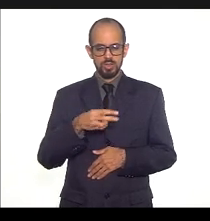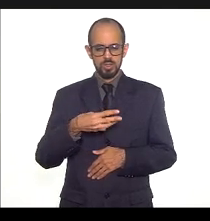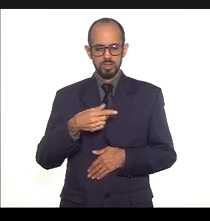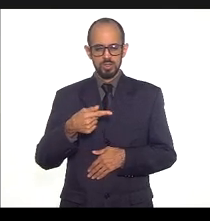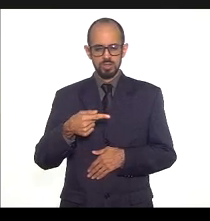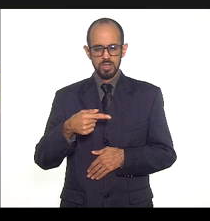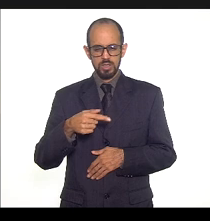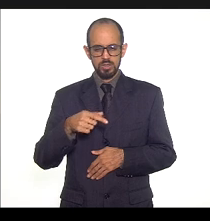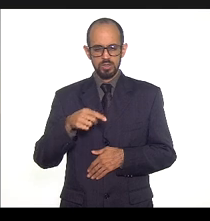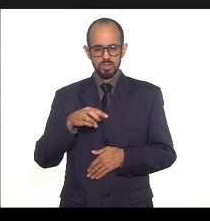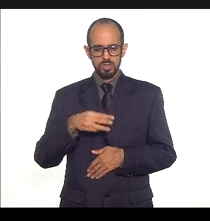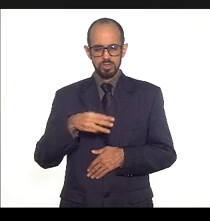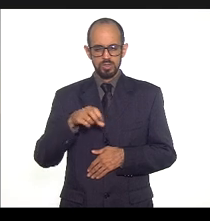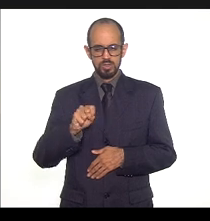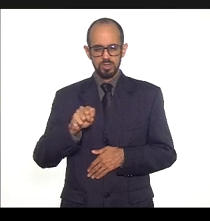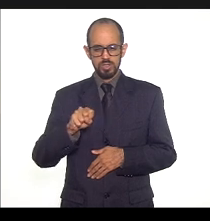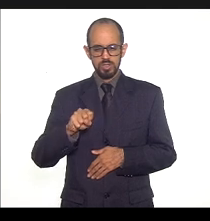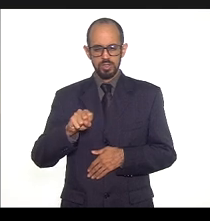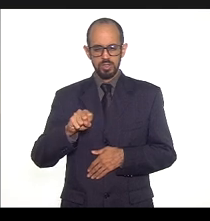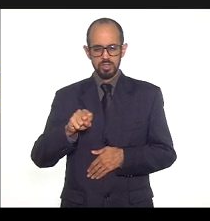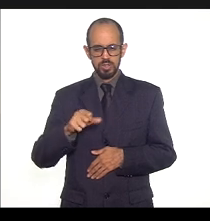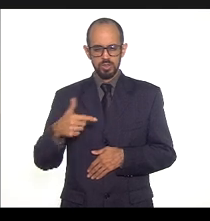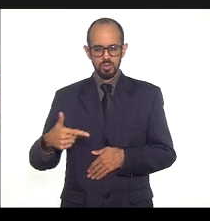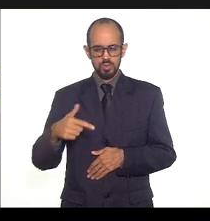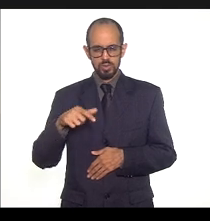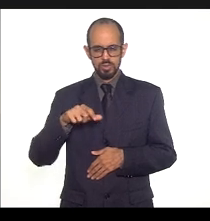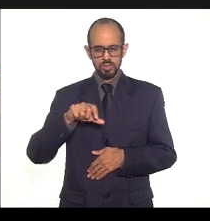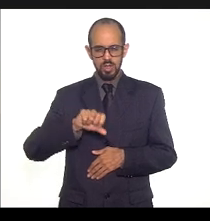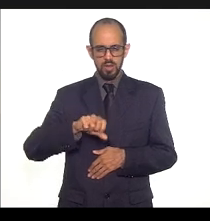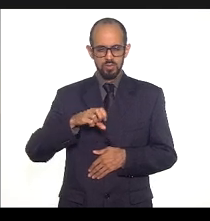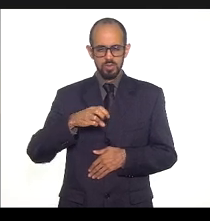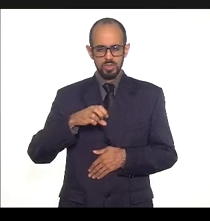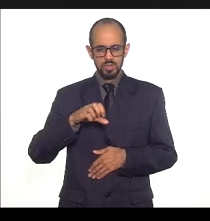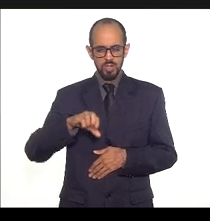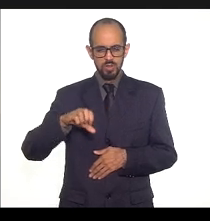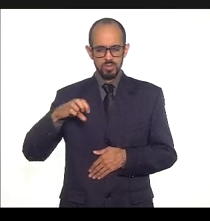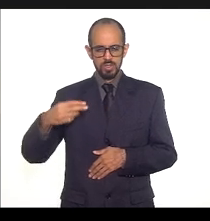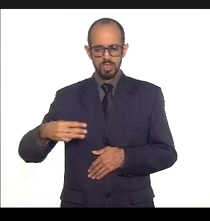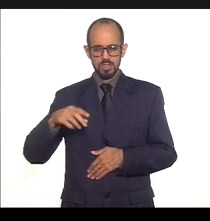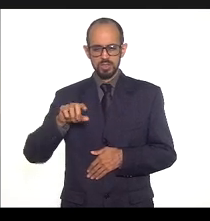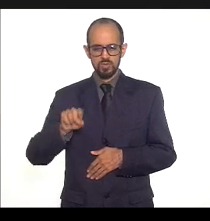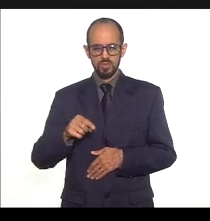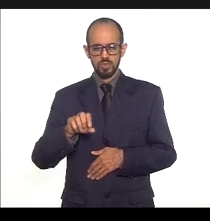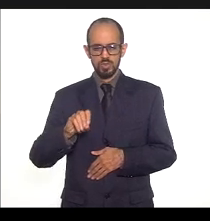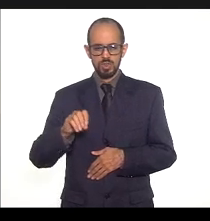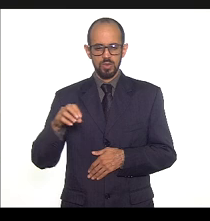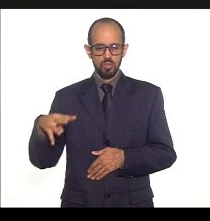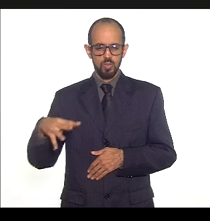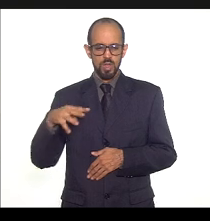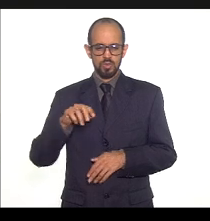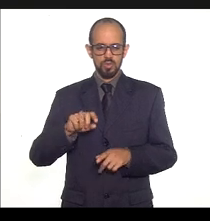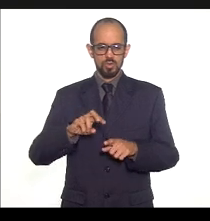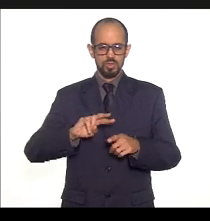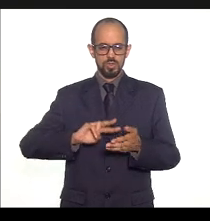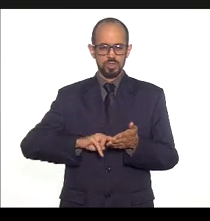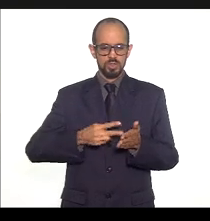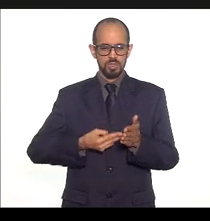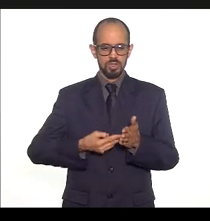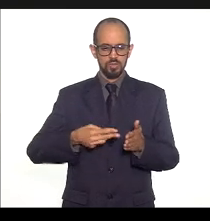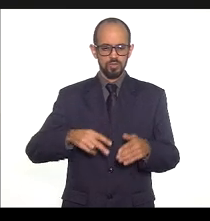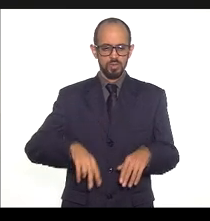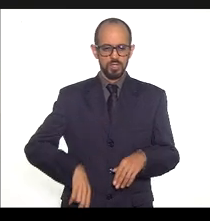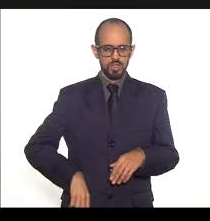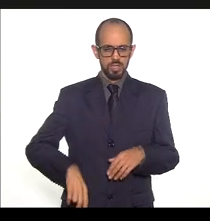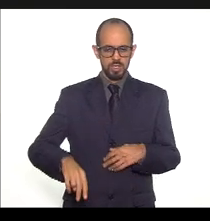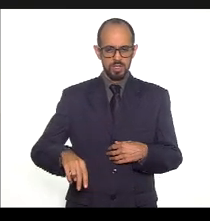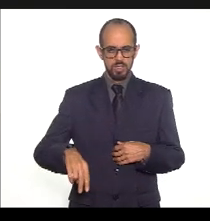mil e 24 centavos o que representa 31,9% da dotação atualizada